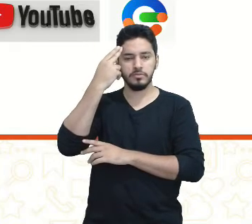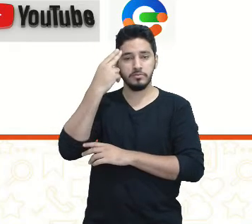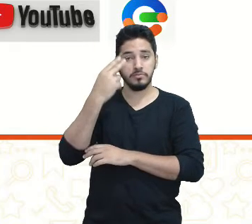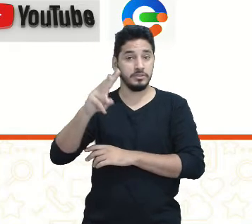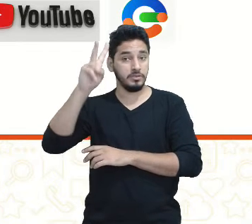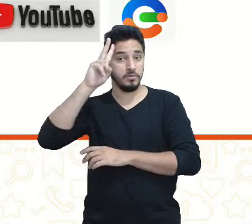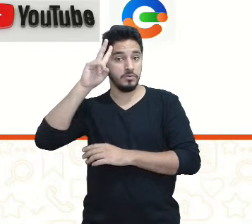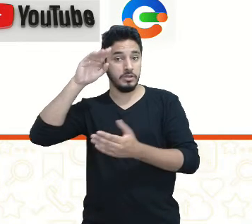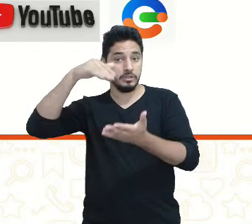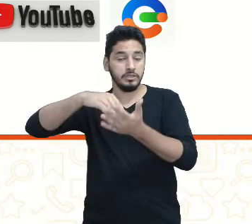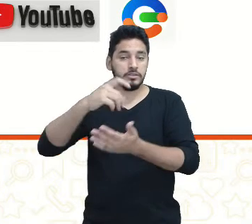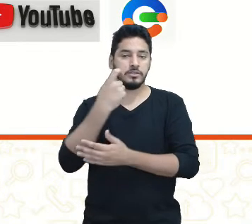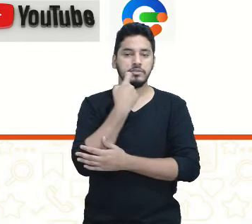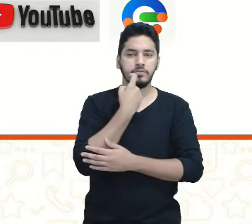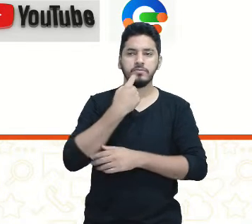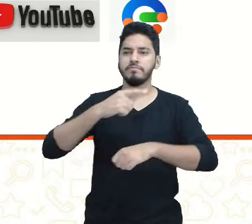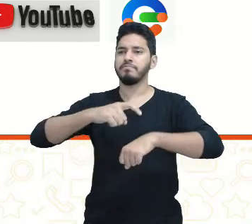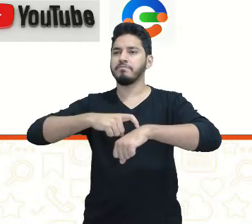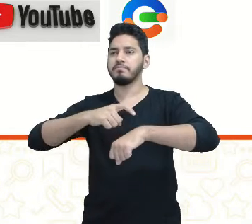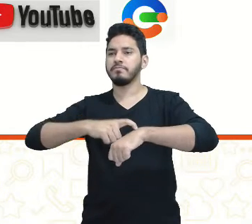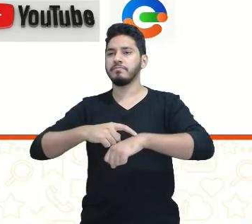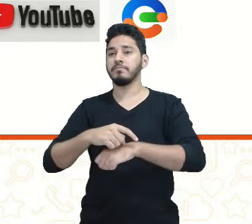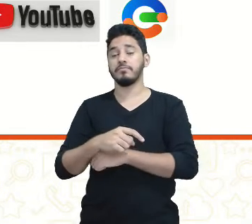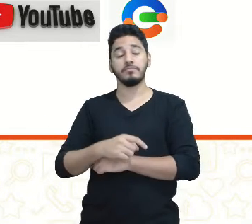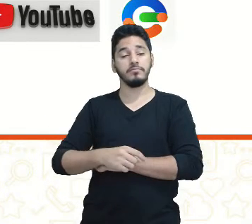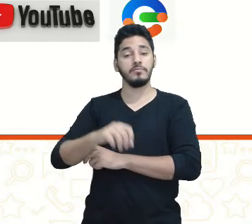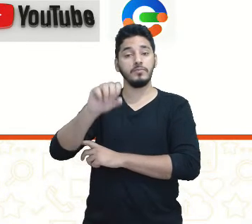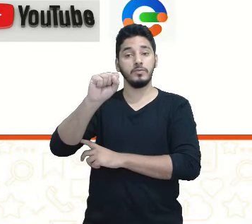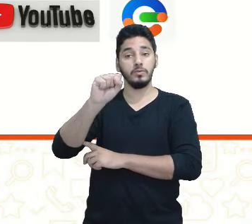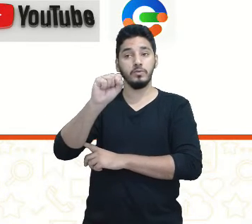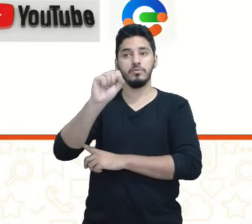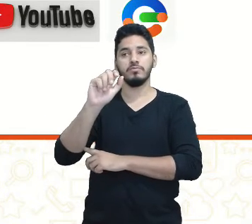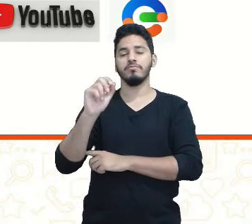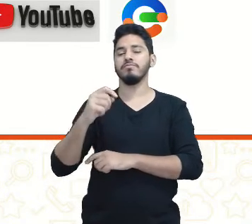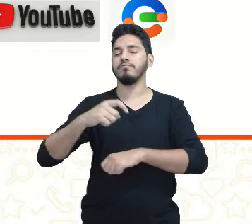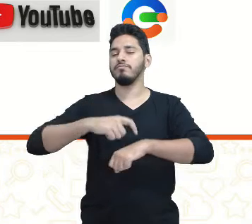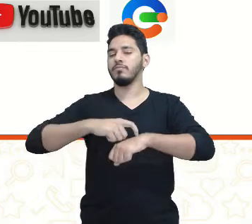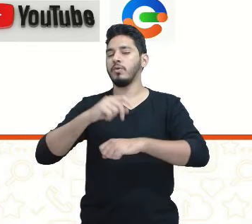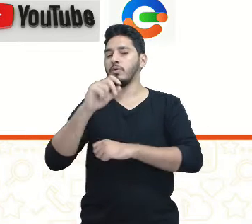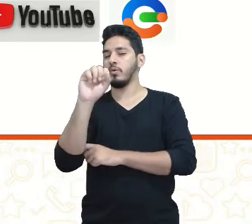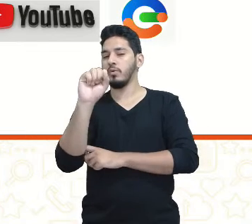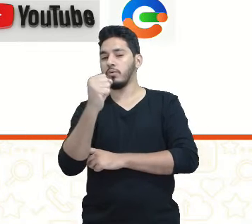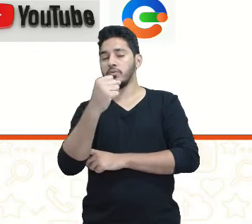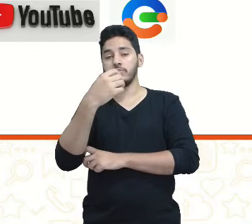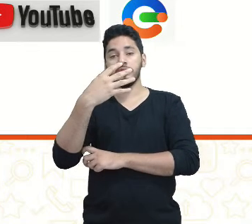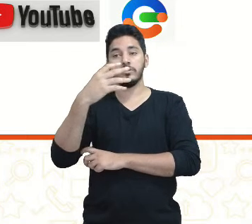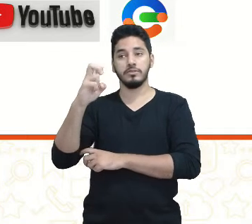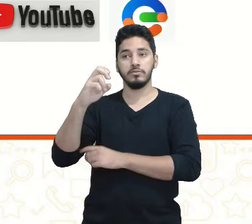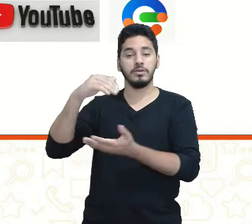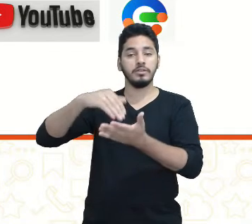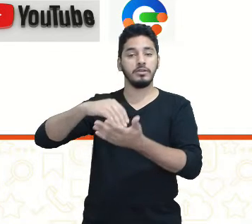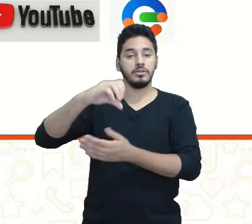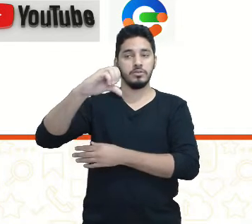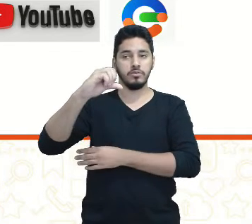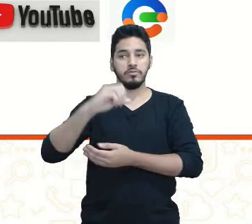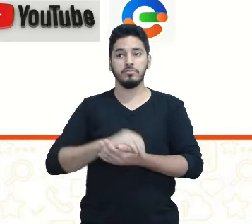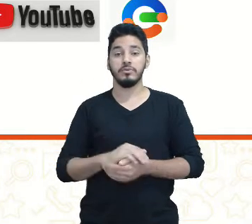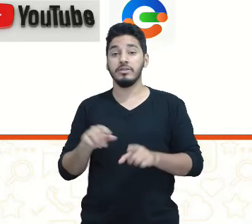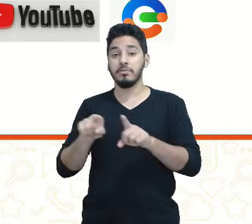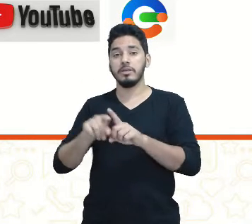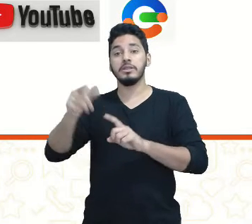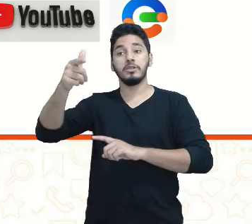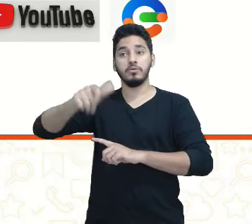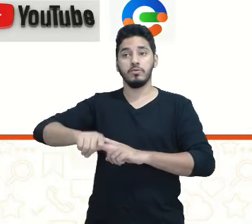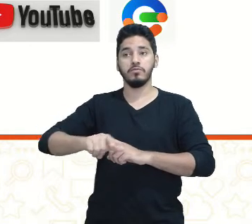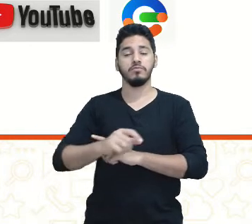horário das 8h45 às 9h e também temos a reprise, 13h45 às 14h, no canal